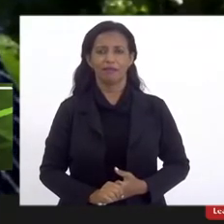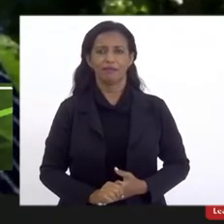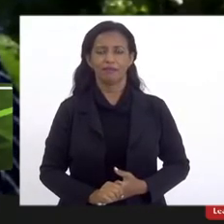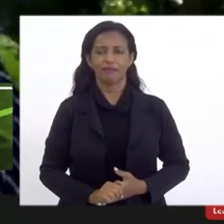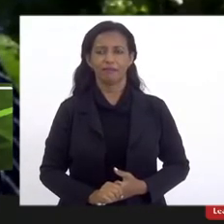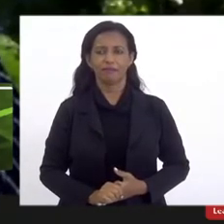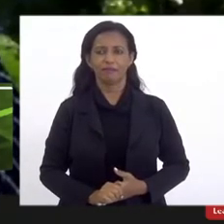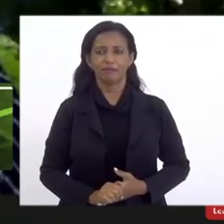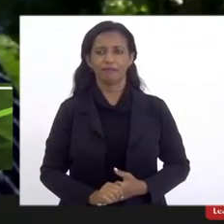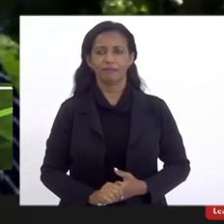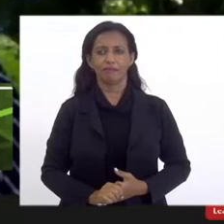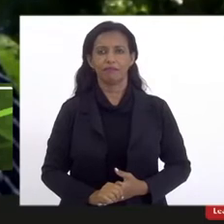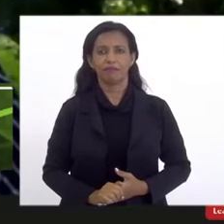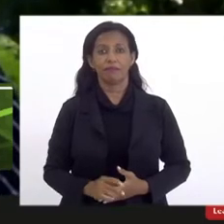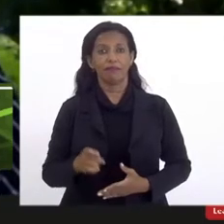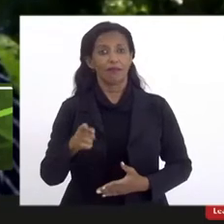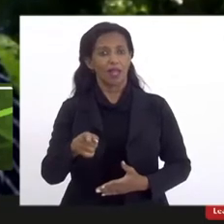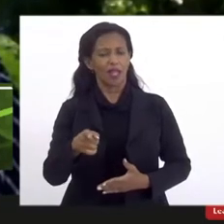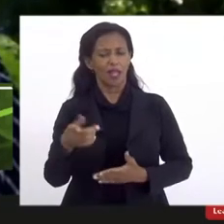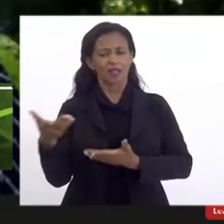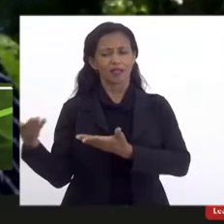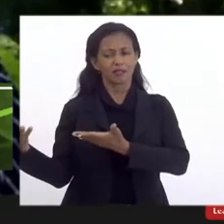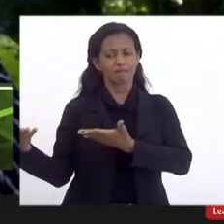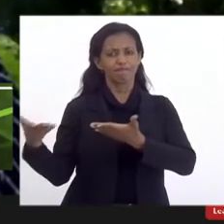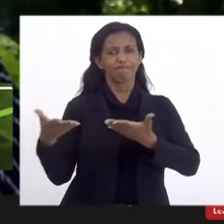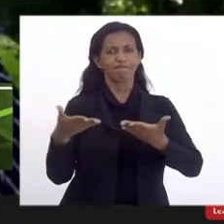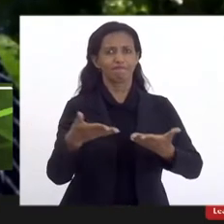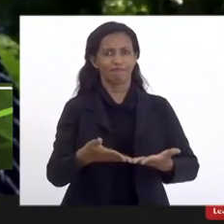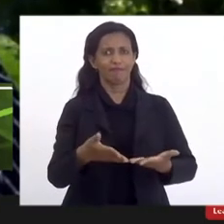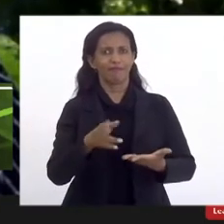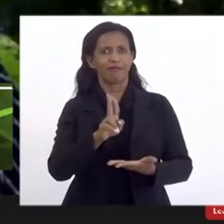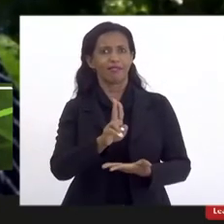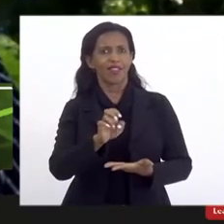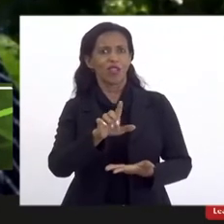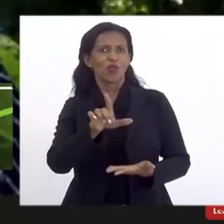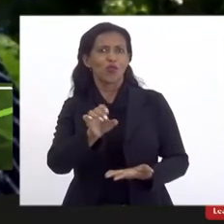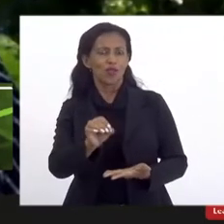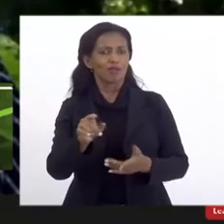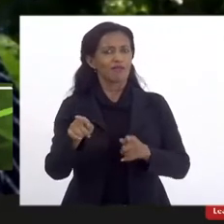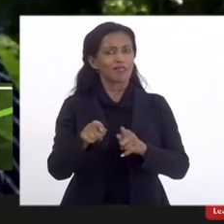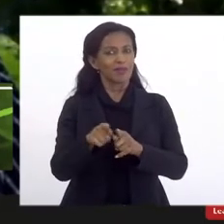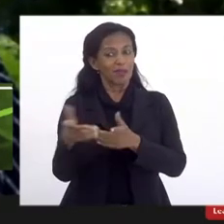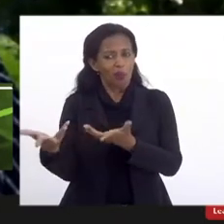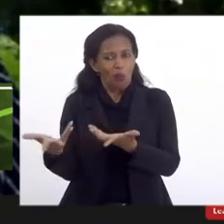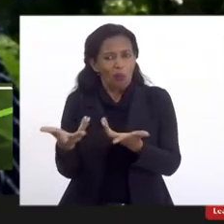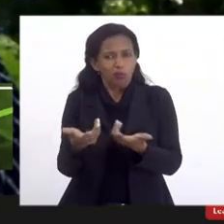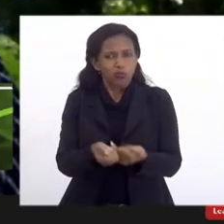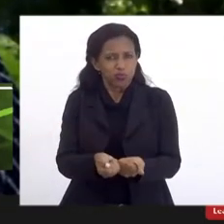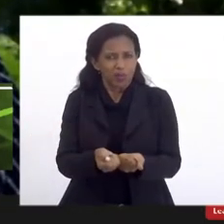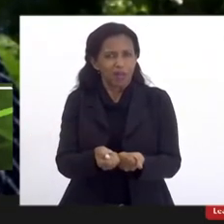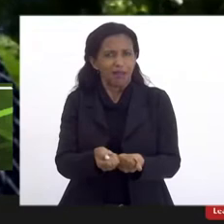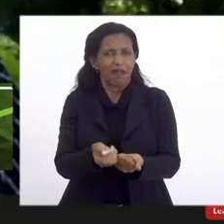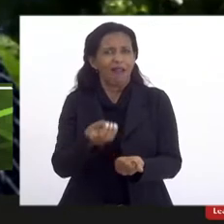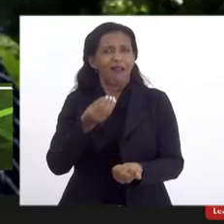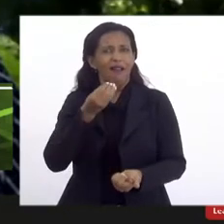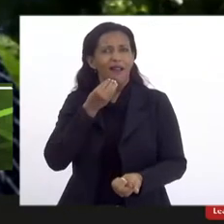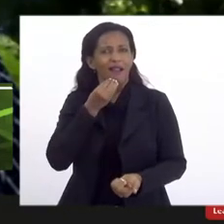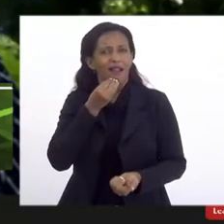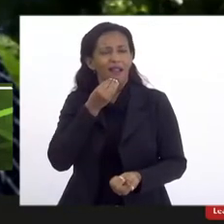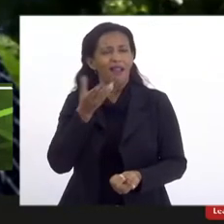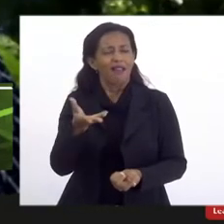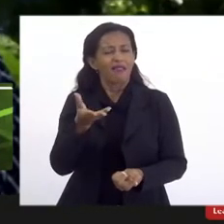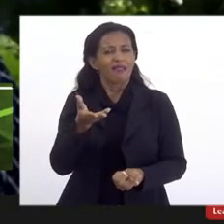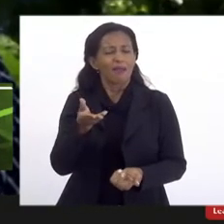Essa vinda da UESO também nos permite futuramente investir